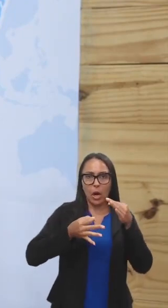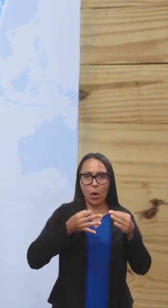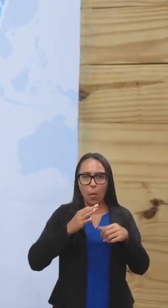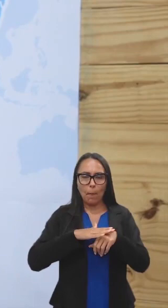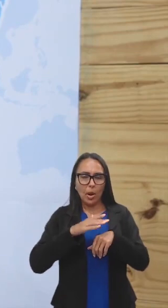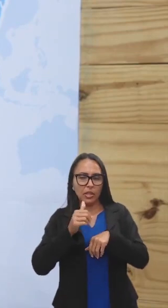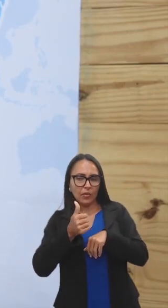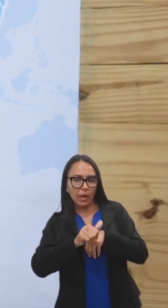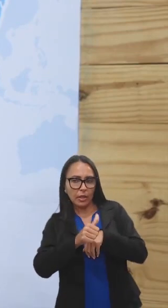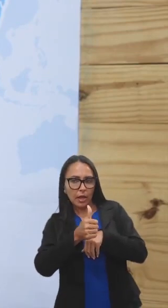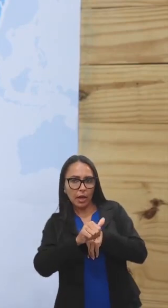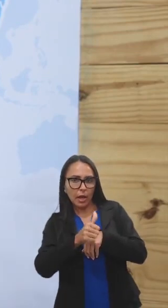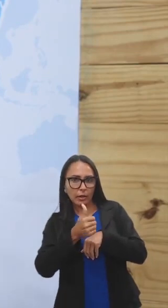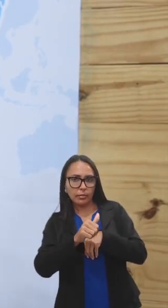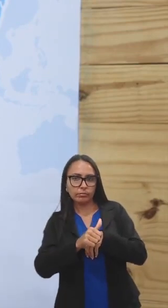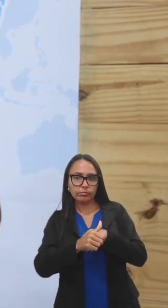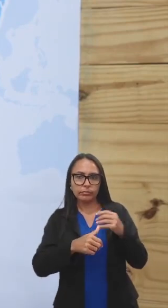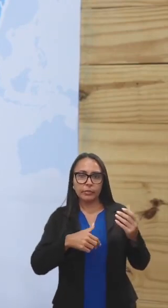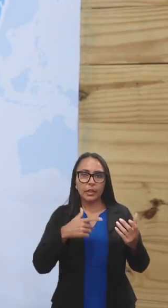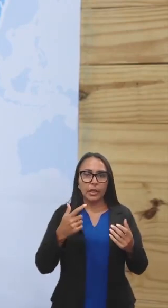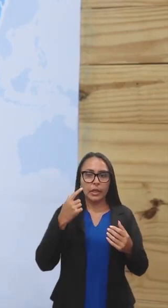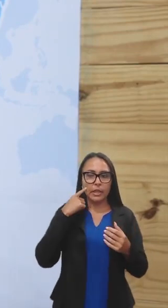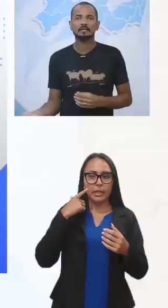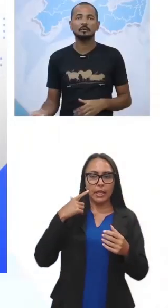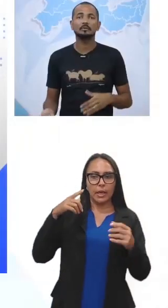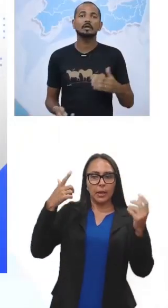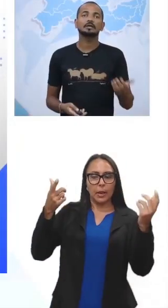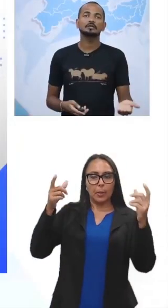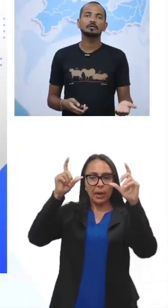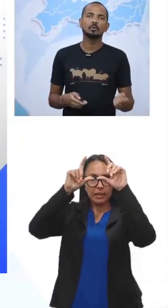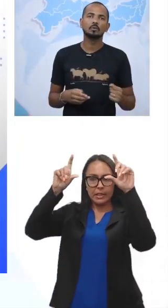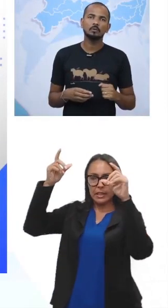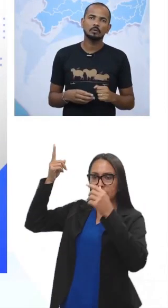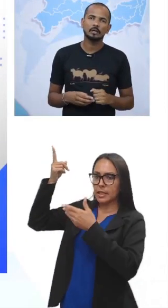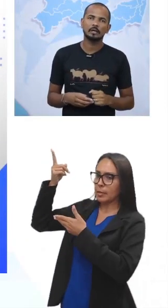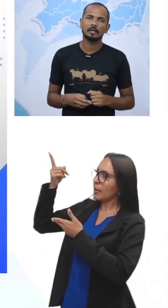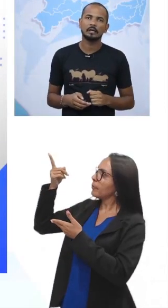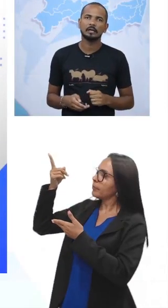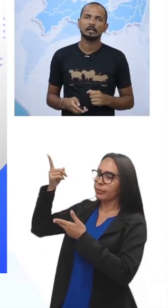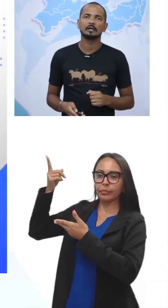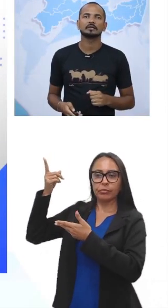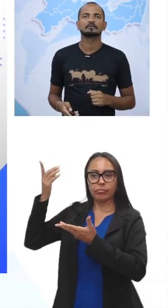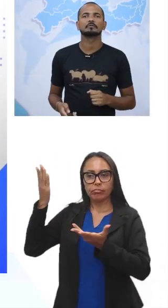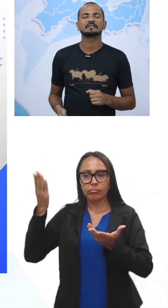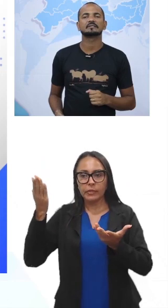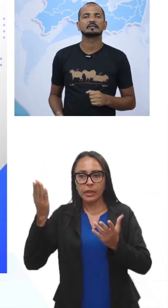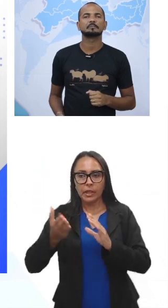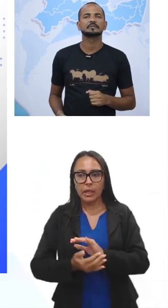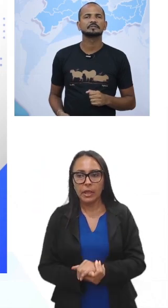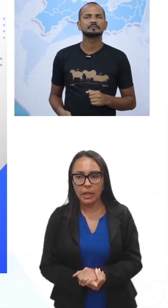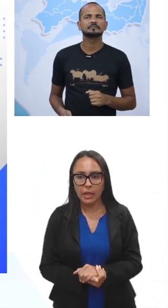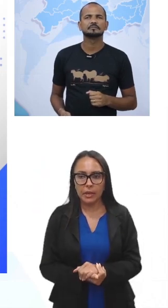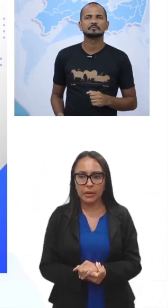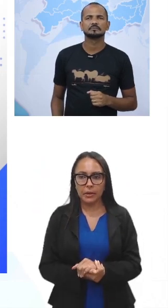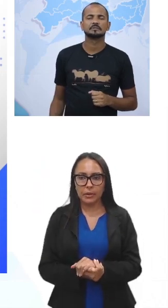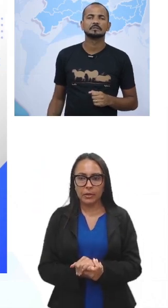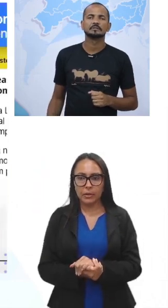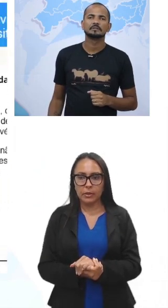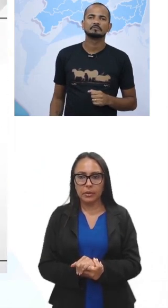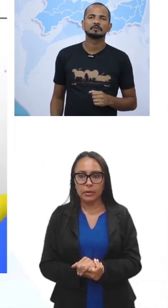de um grupo, e da parte de cima, tem o comportamental e o, eu vou passar aqui rapidinho,